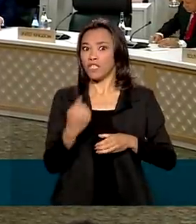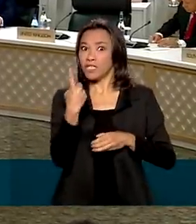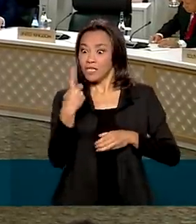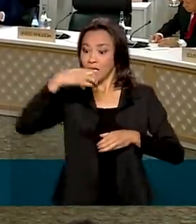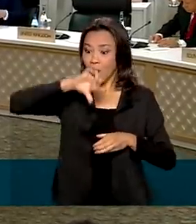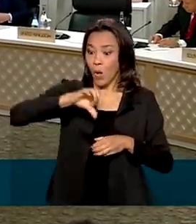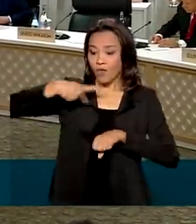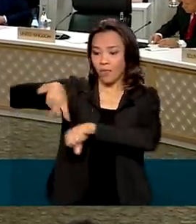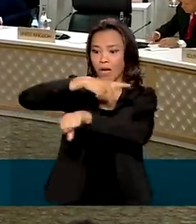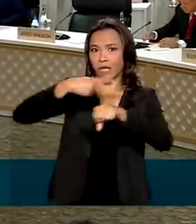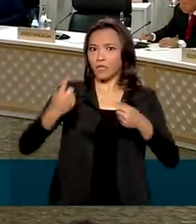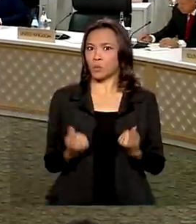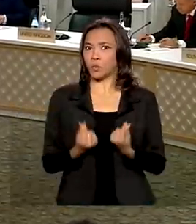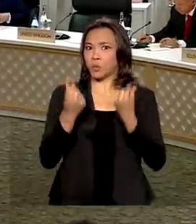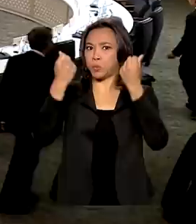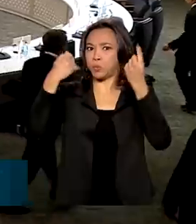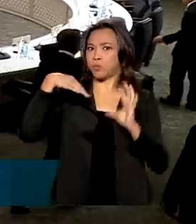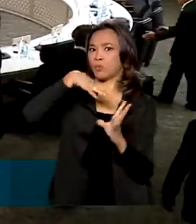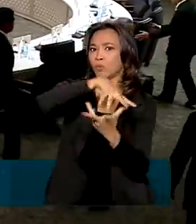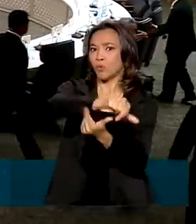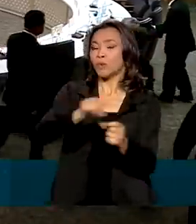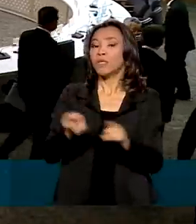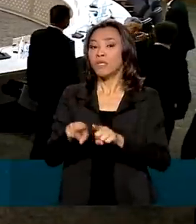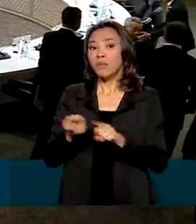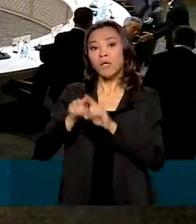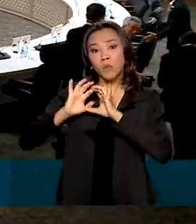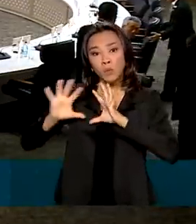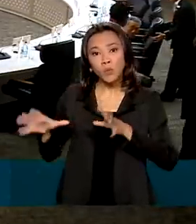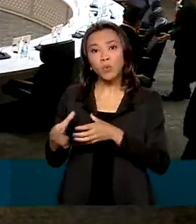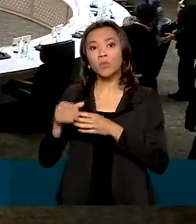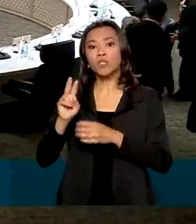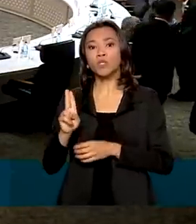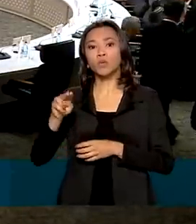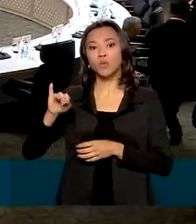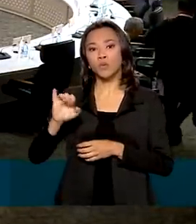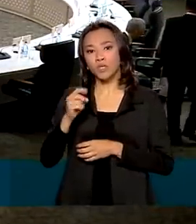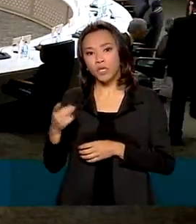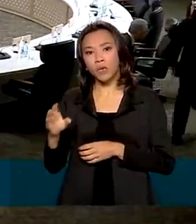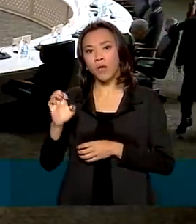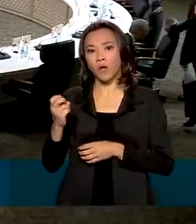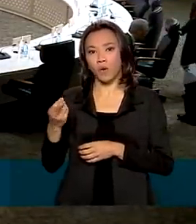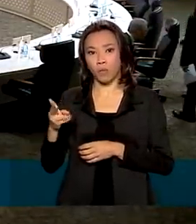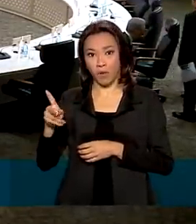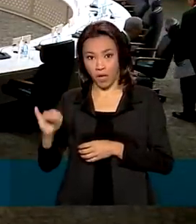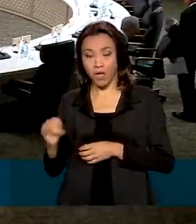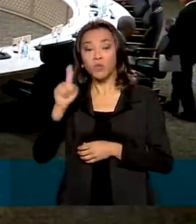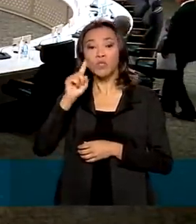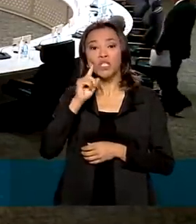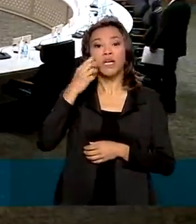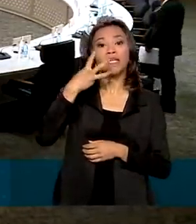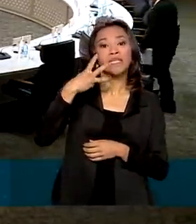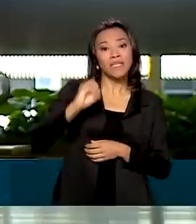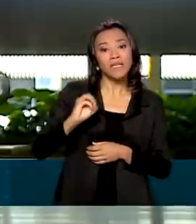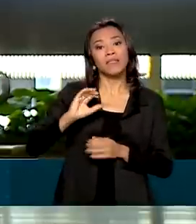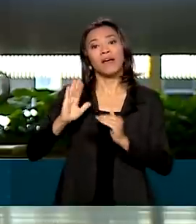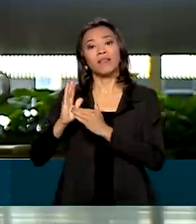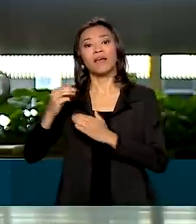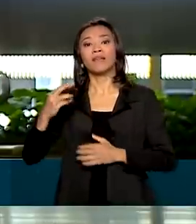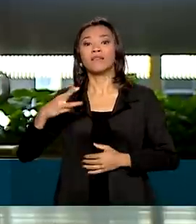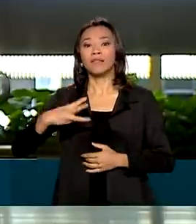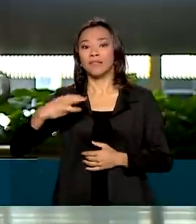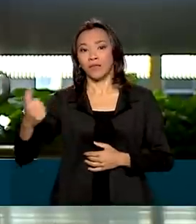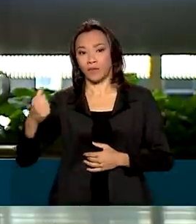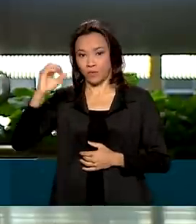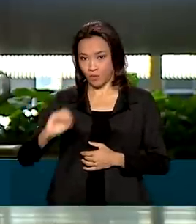ricas do mundo, além da União Europeia, que serão realizados em Roma nos dias 30 e 31 de outubro. No